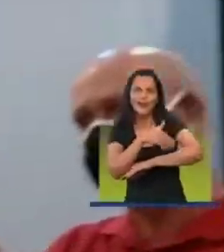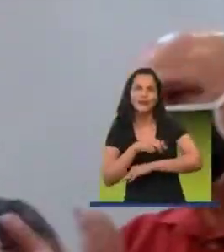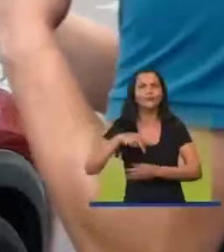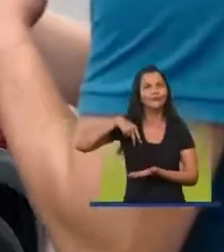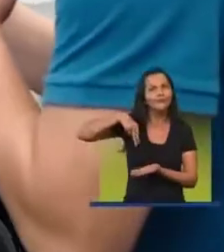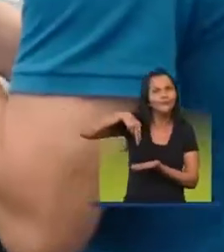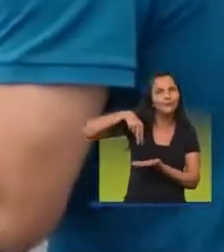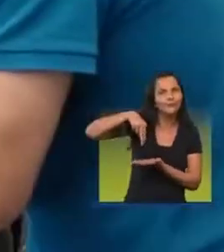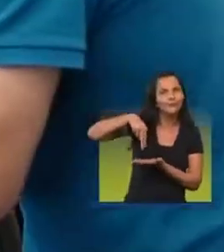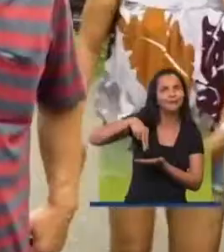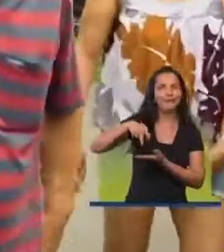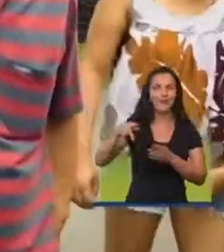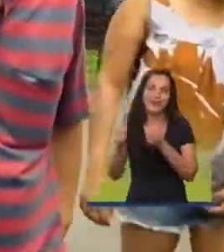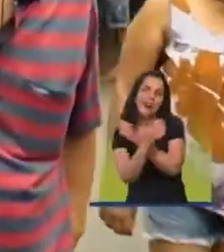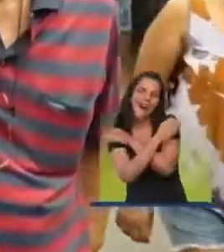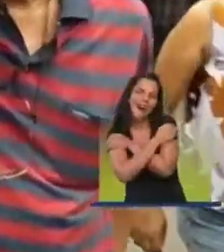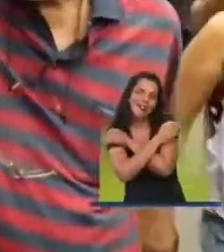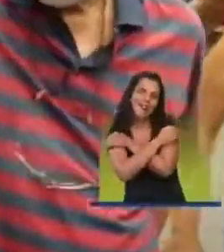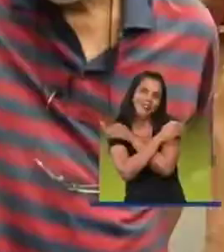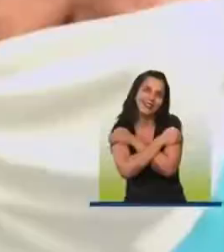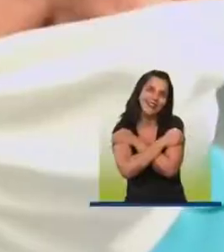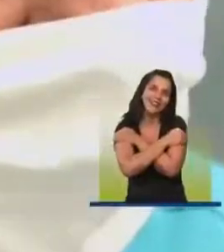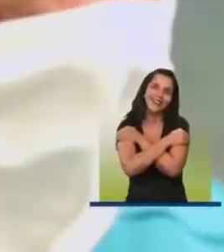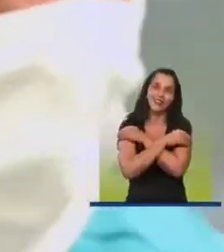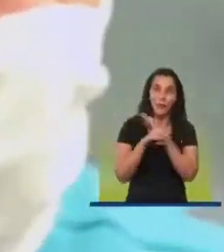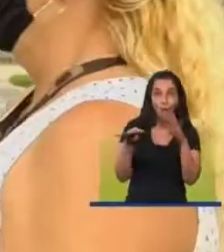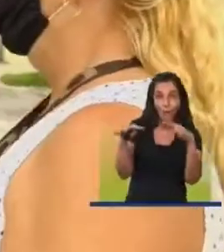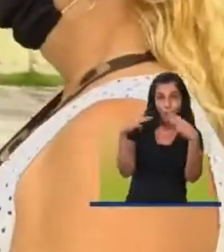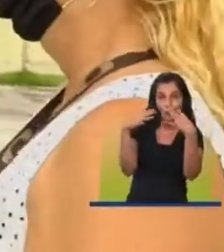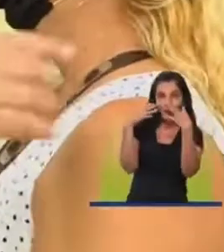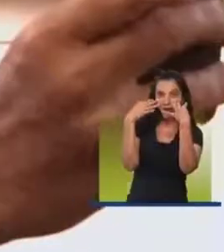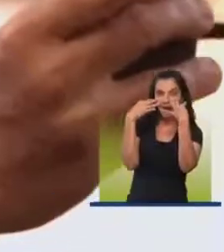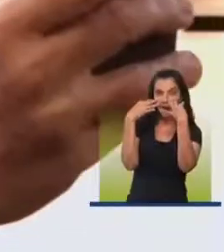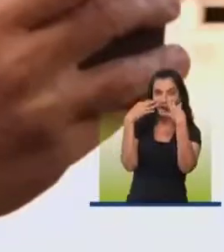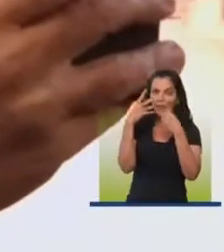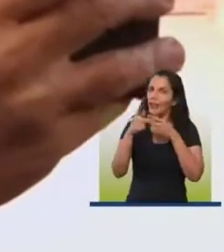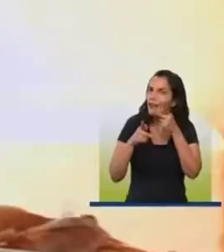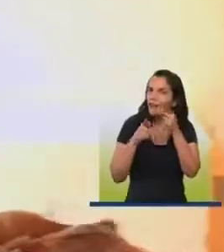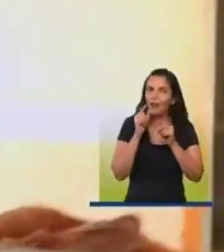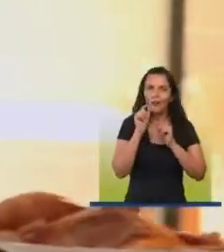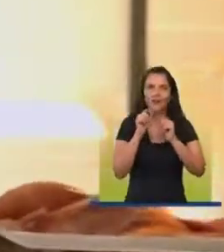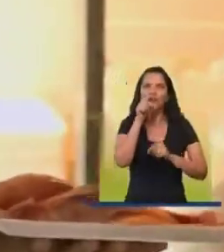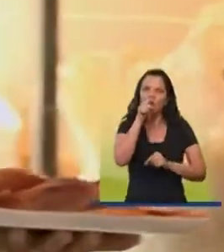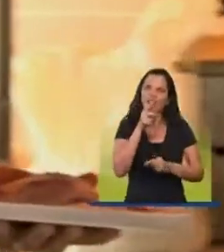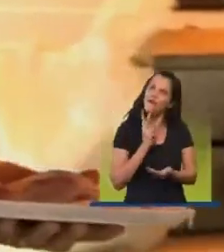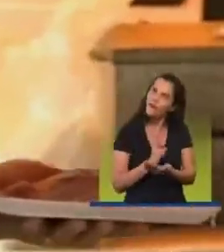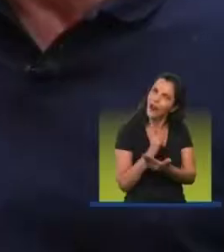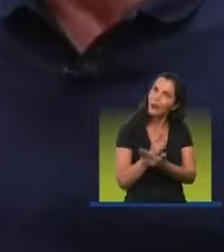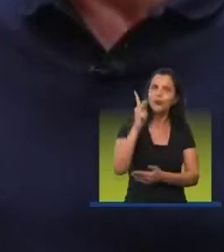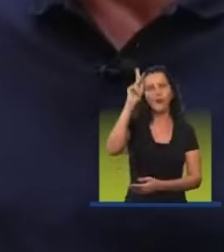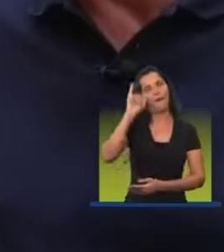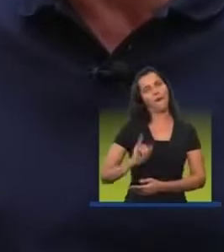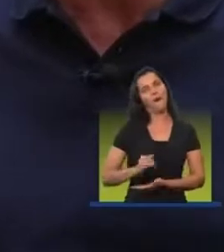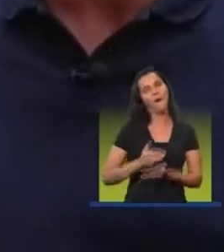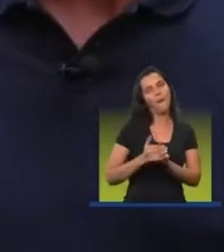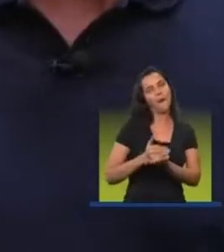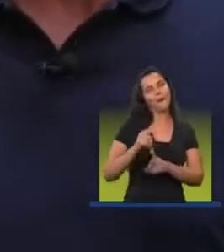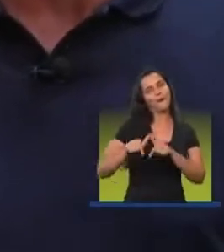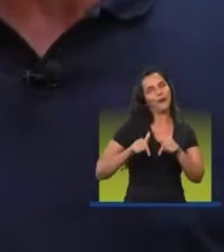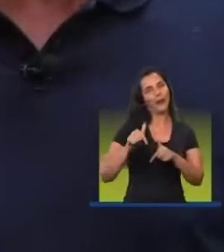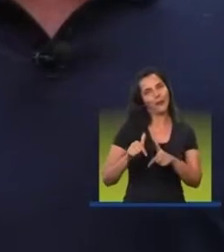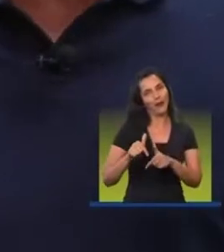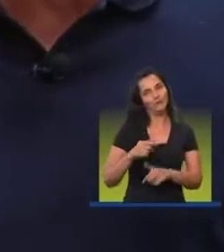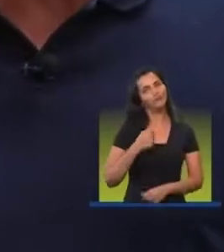as caminhadas As pessoas abraçando Abraçando com o olhar E falando Você vai continuar O que o Paulo começou a fazer